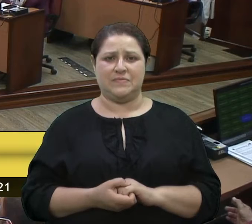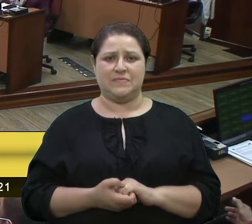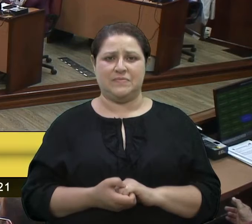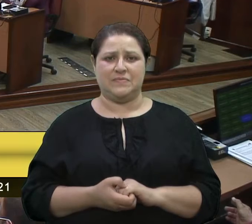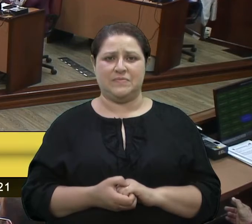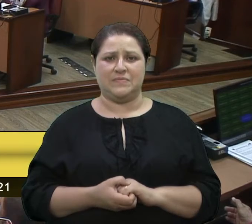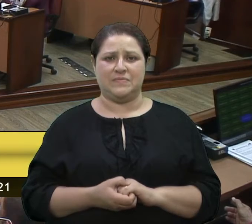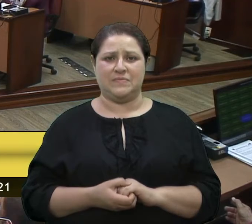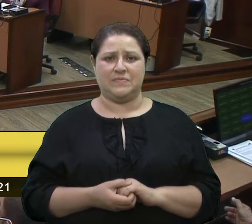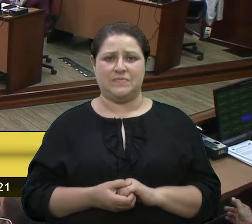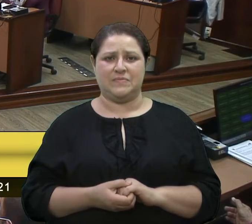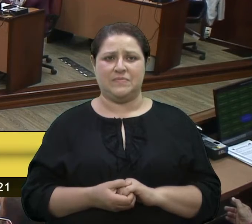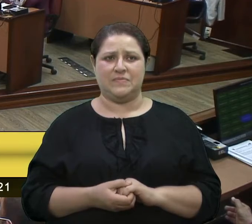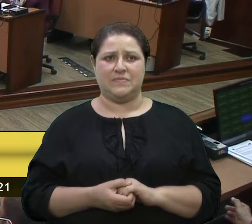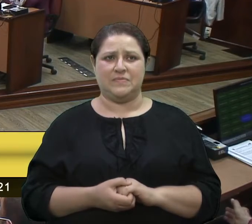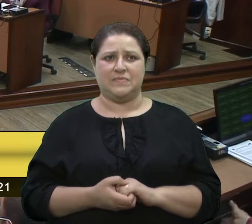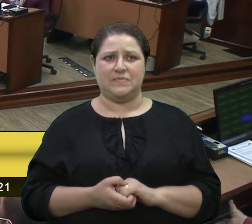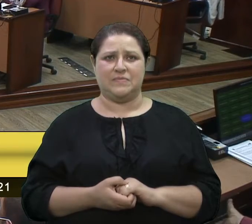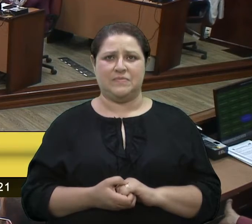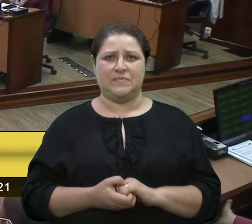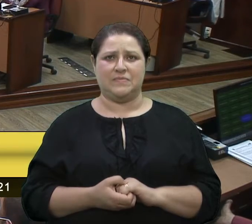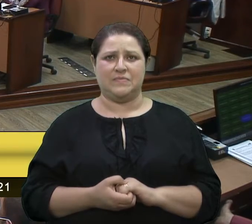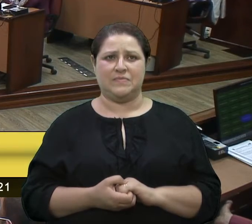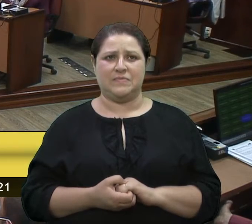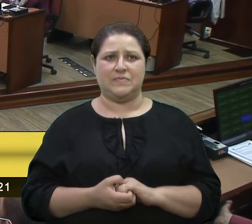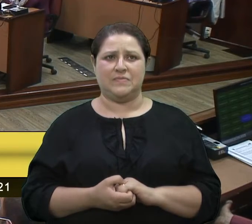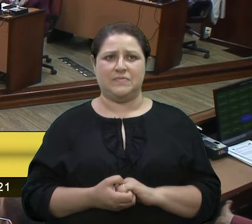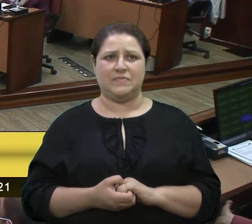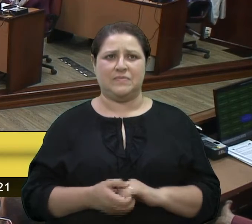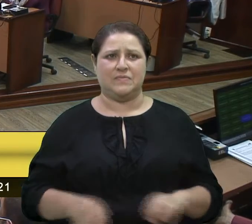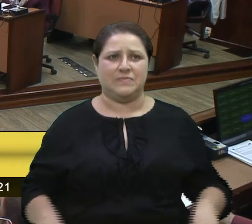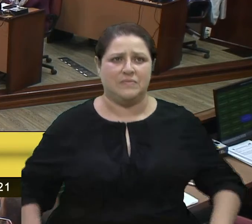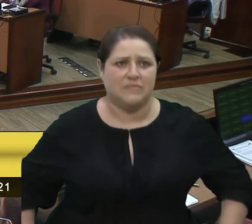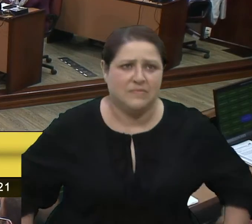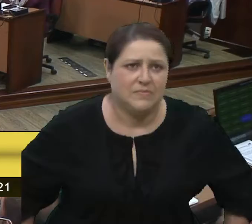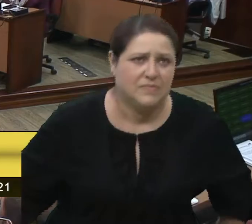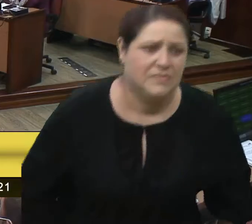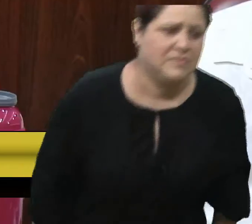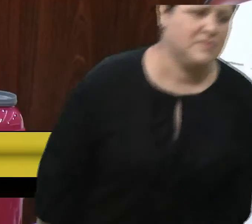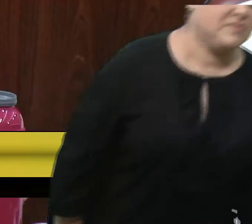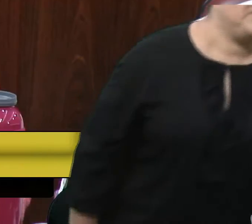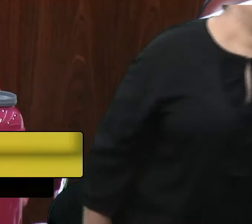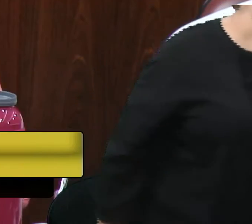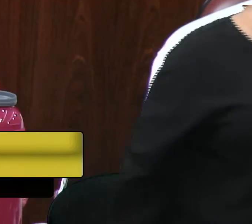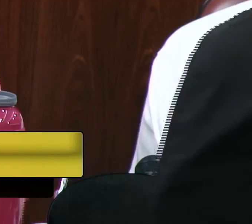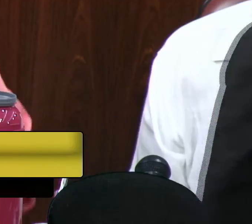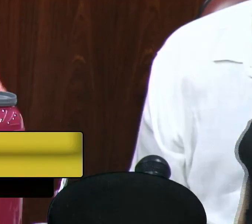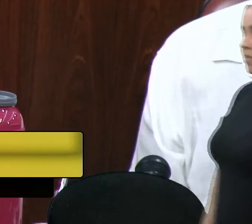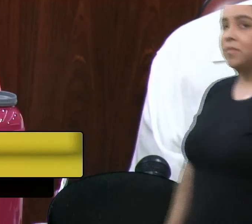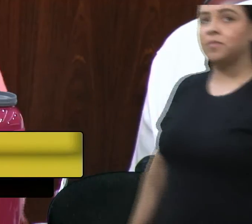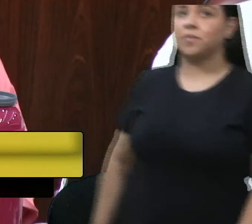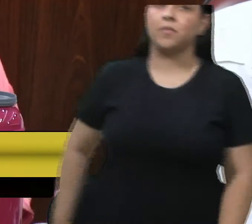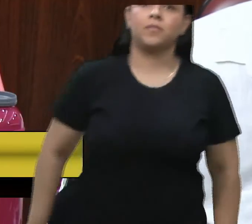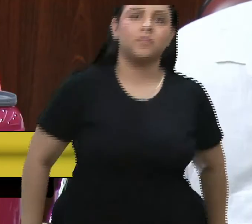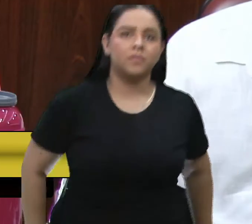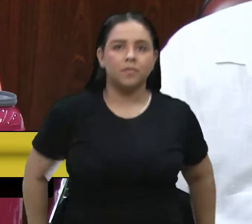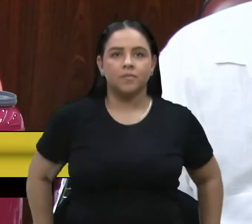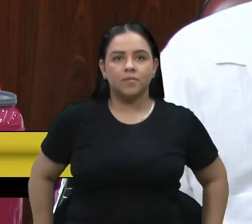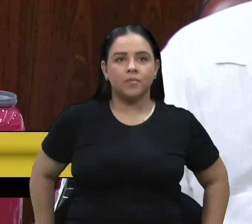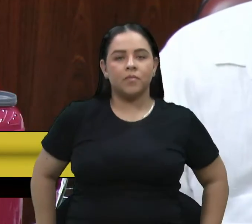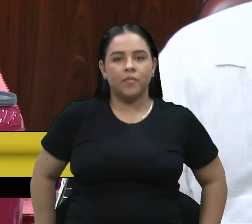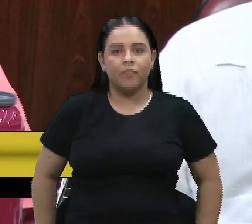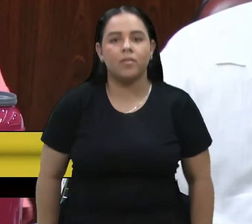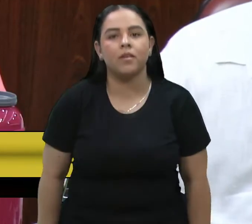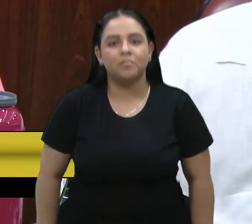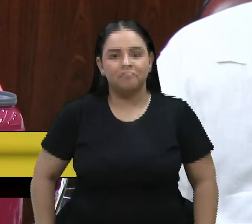Agora foi. Desculpa. Desculpa nada, senhor vereador Renato. Foi ótima a fala. E esse ano